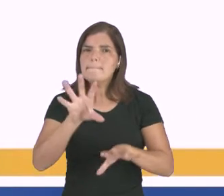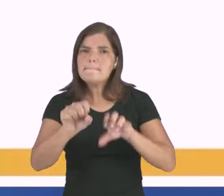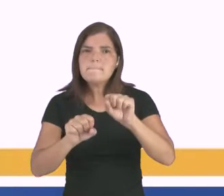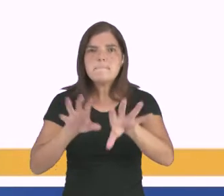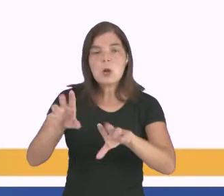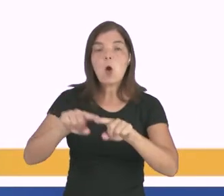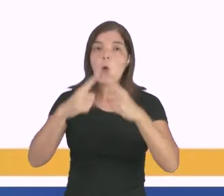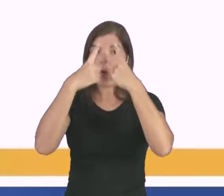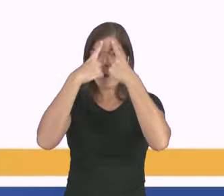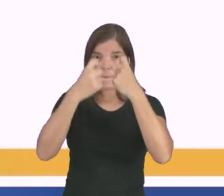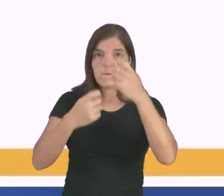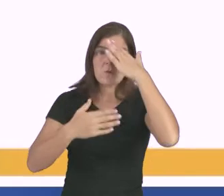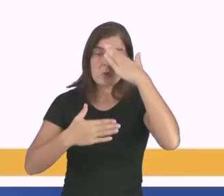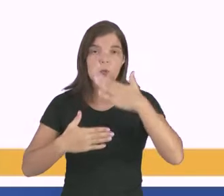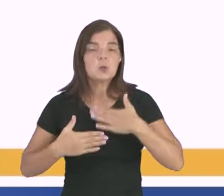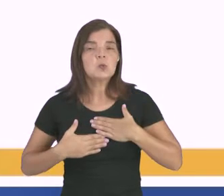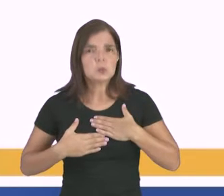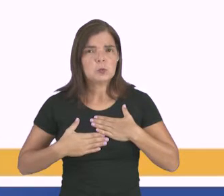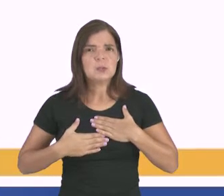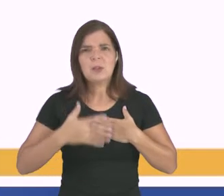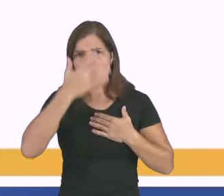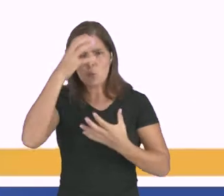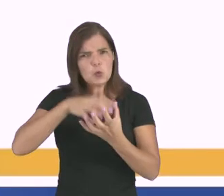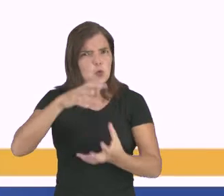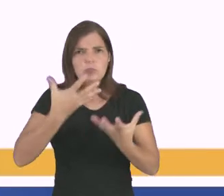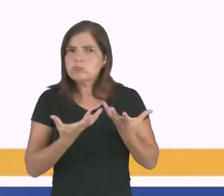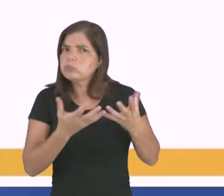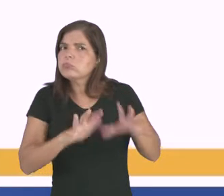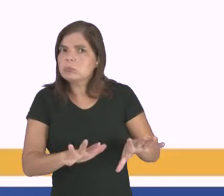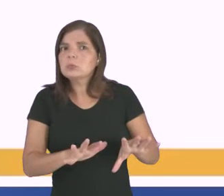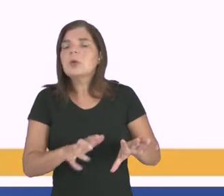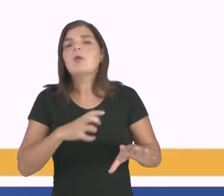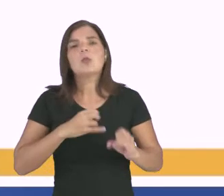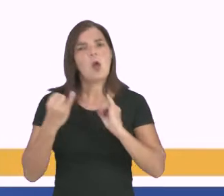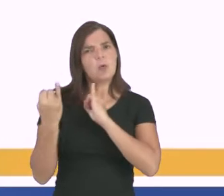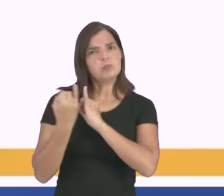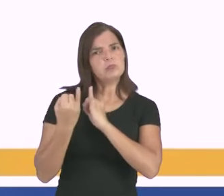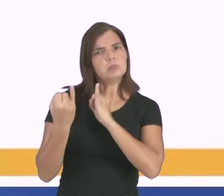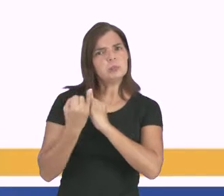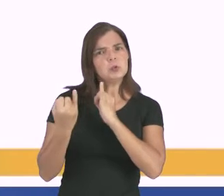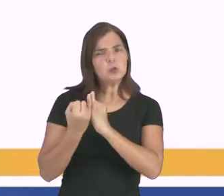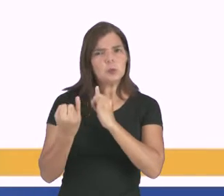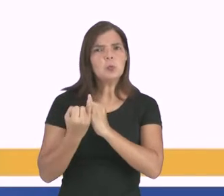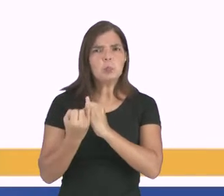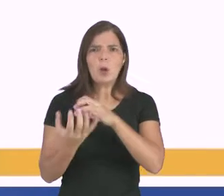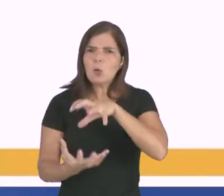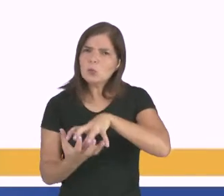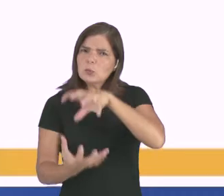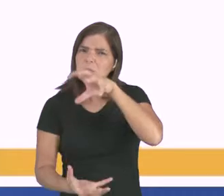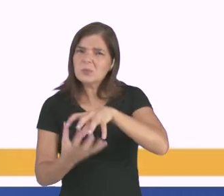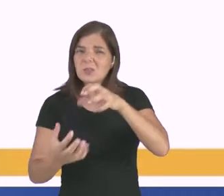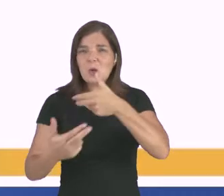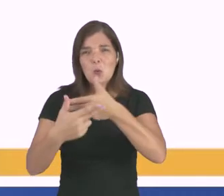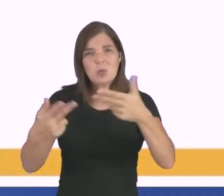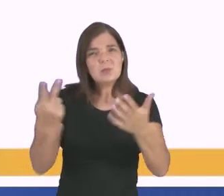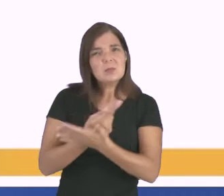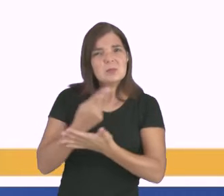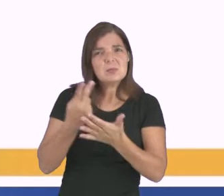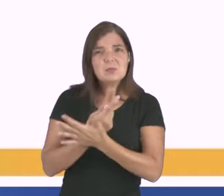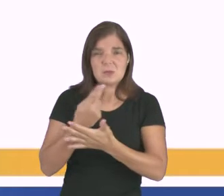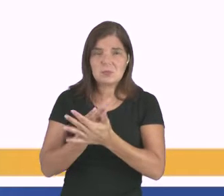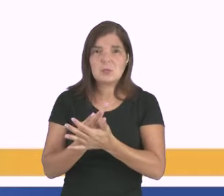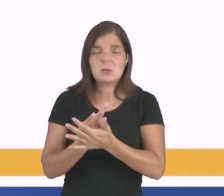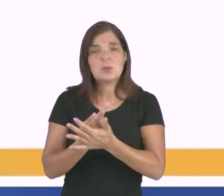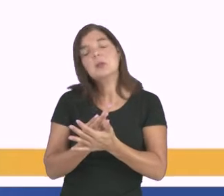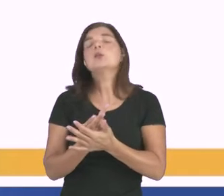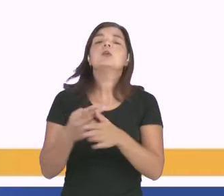violência física ou ameaça, sem o consentimento do idoso, manter intimidades com o idoso, fazer atos libidinosos, estupros, carências